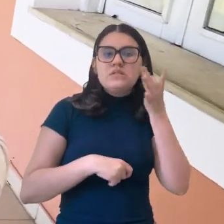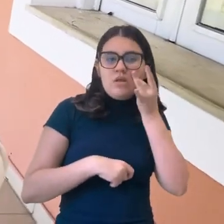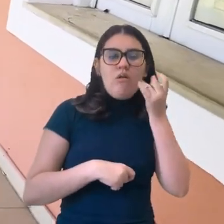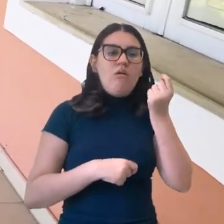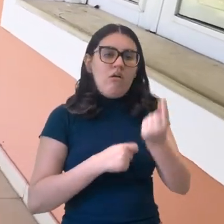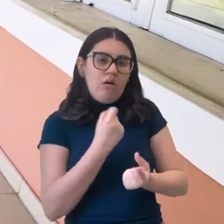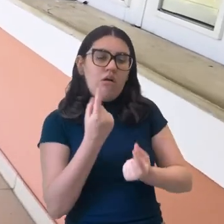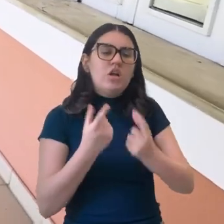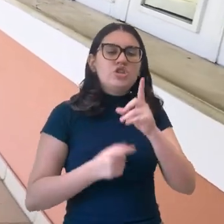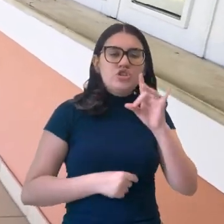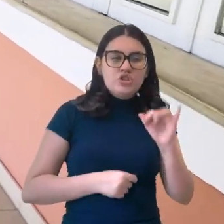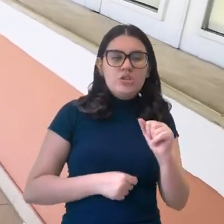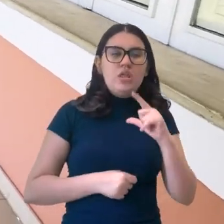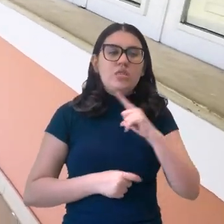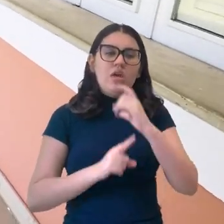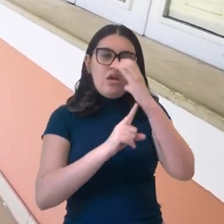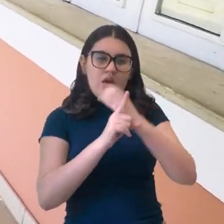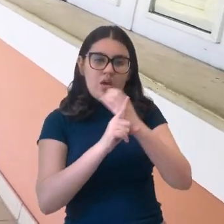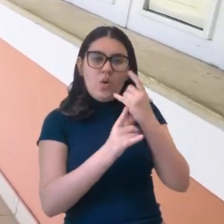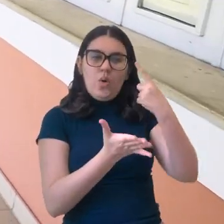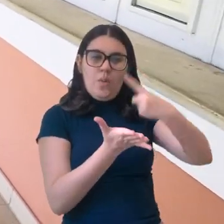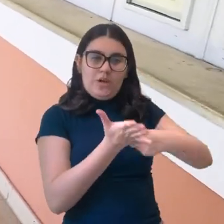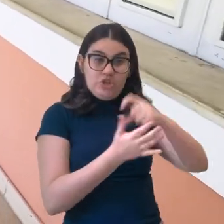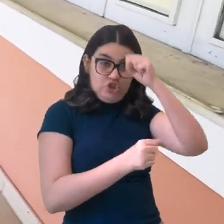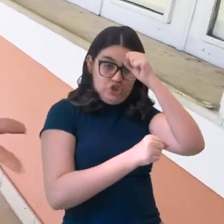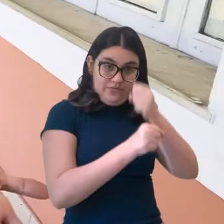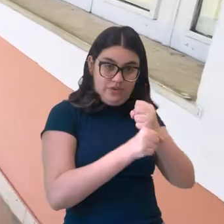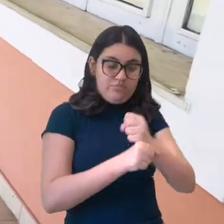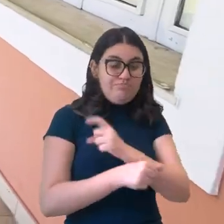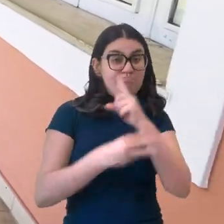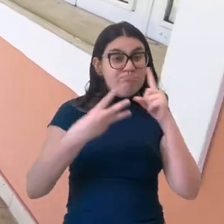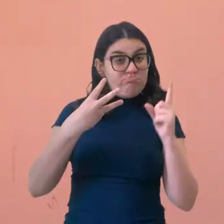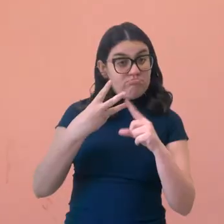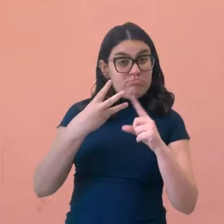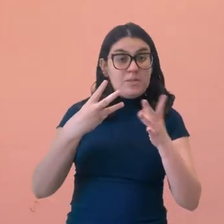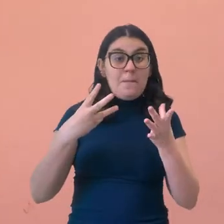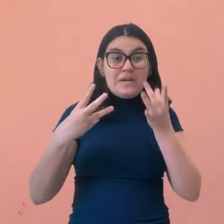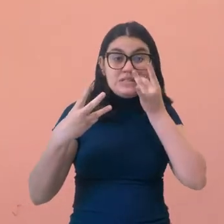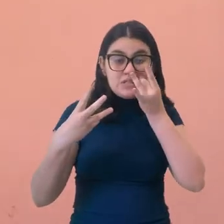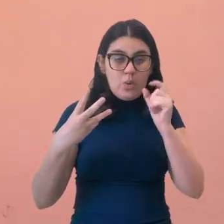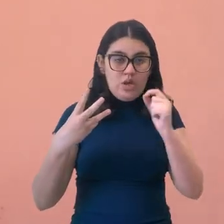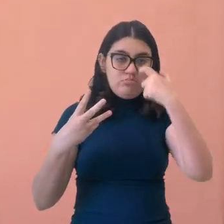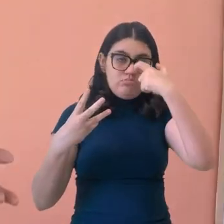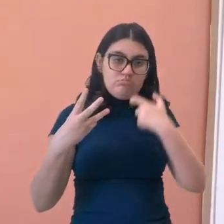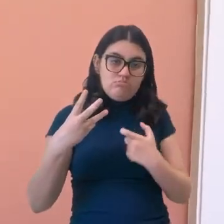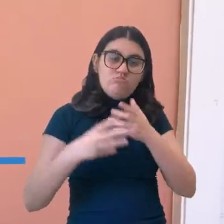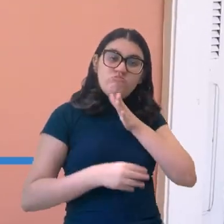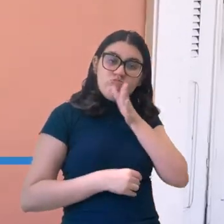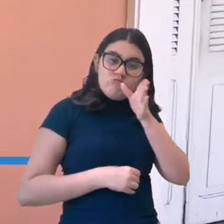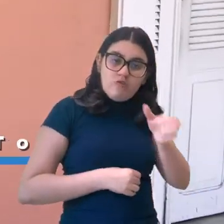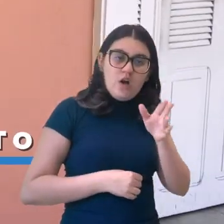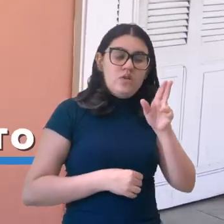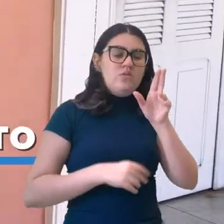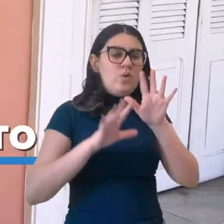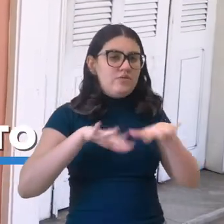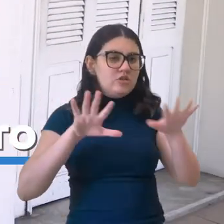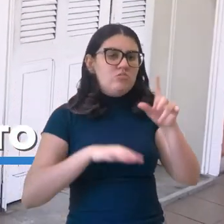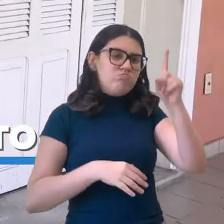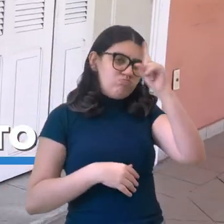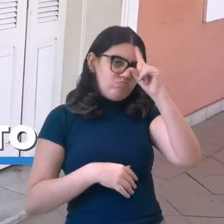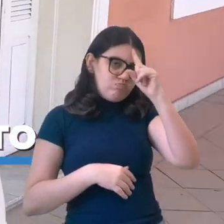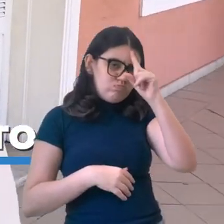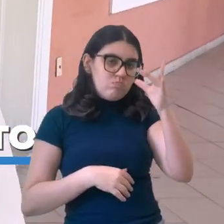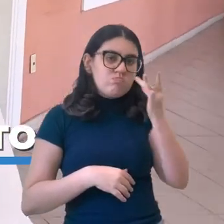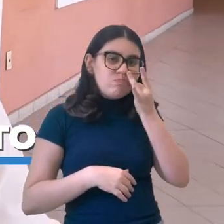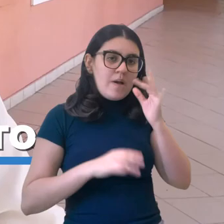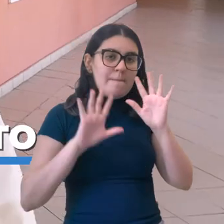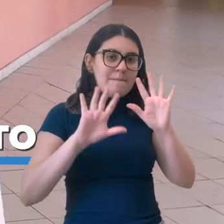presencialmente alguns dias na semana, com o cronograma a ser combinado com a chefia. E tem ainda o modelo presencial, em que o servidor vem até a